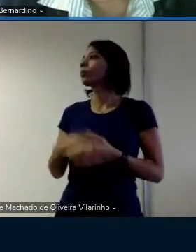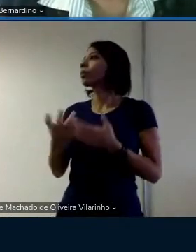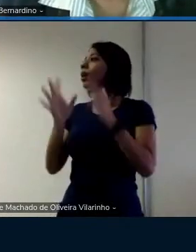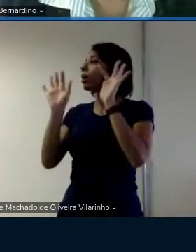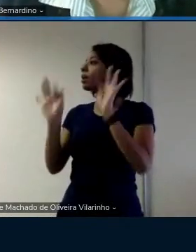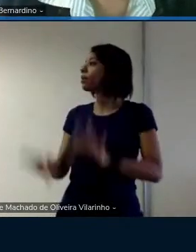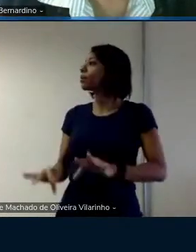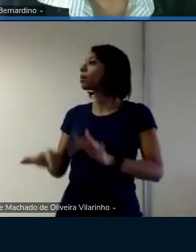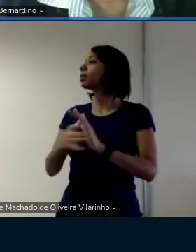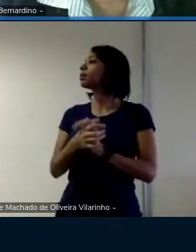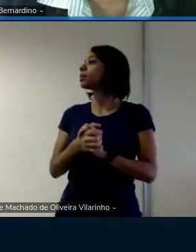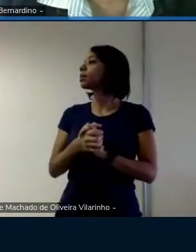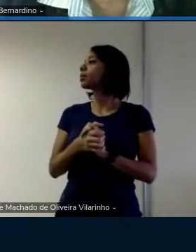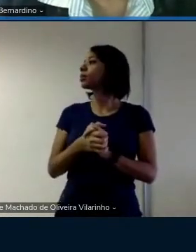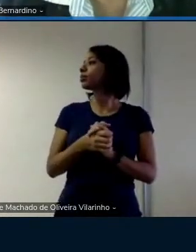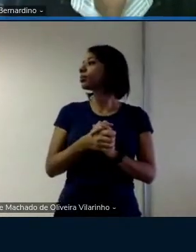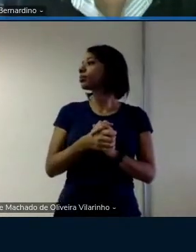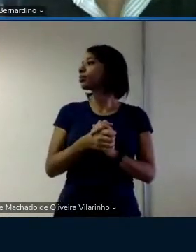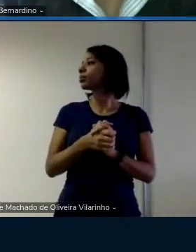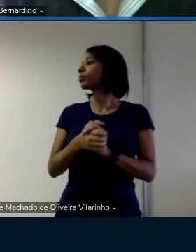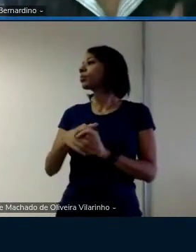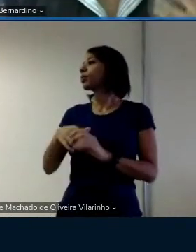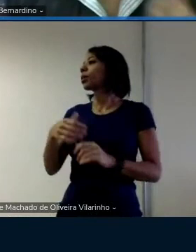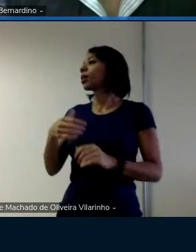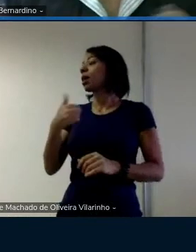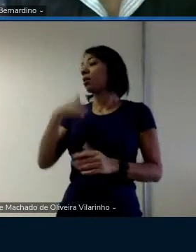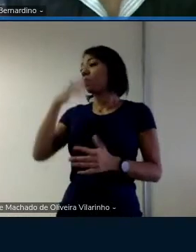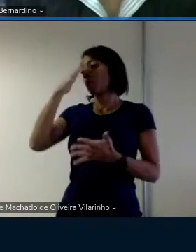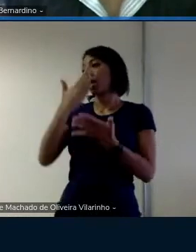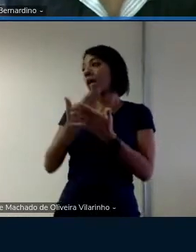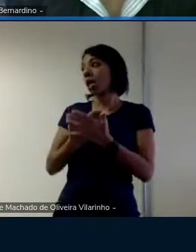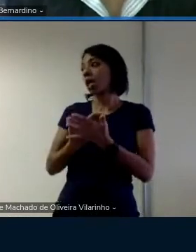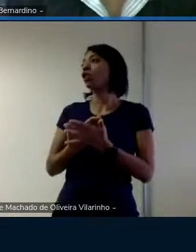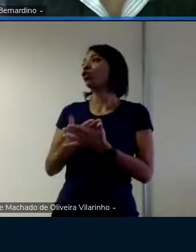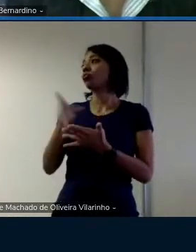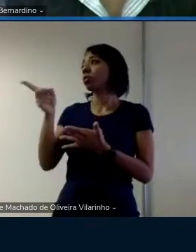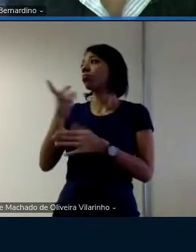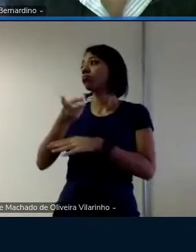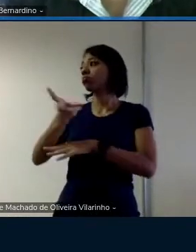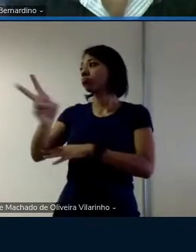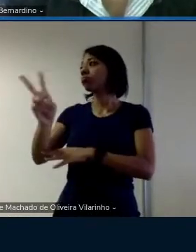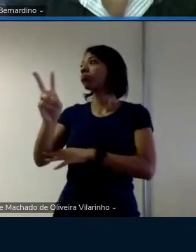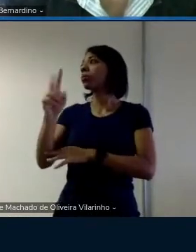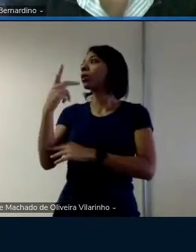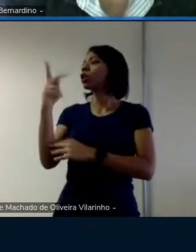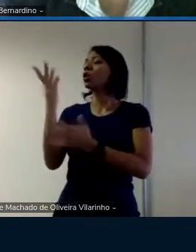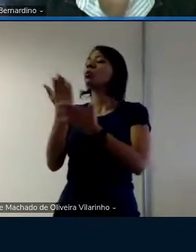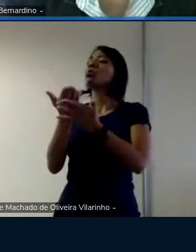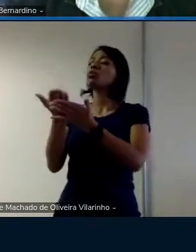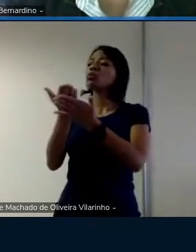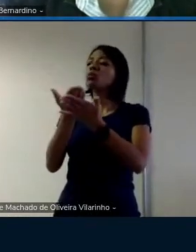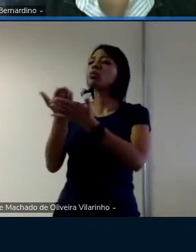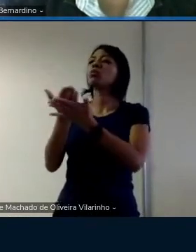fala eu acredito que você deva dar continuidade nesses seus estudos no